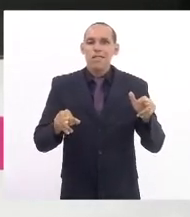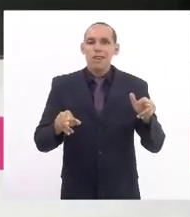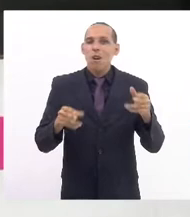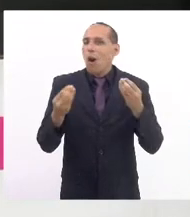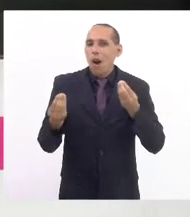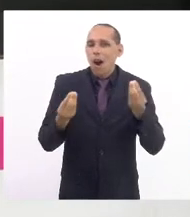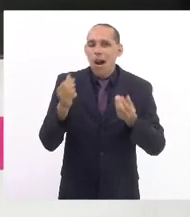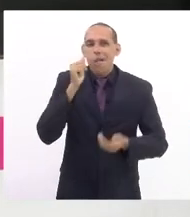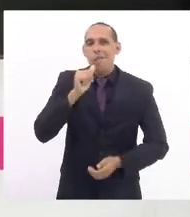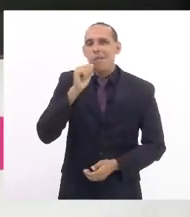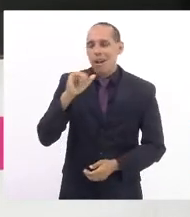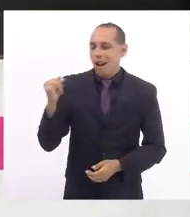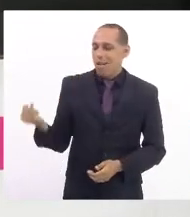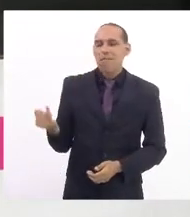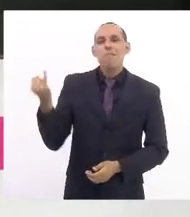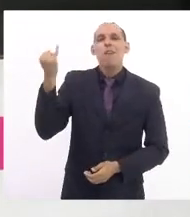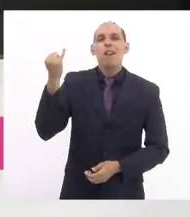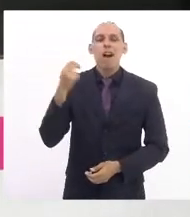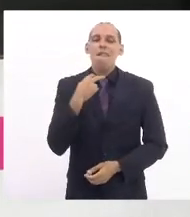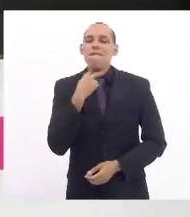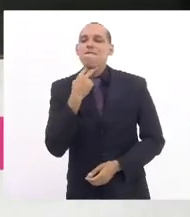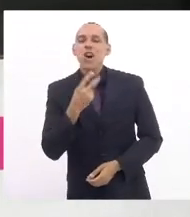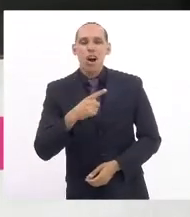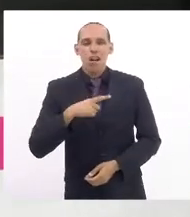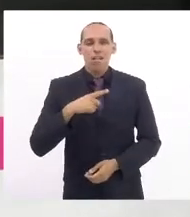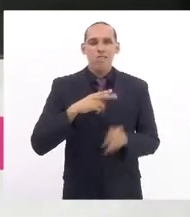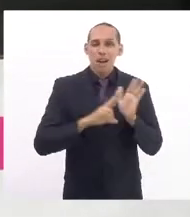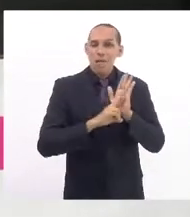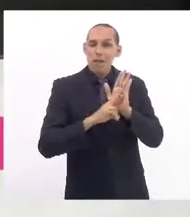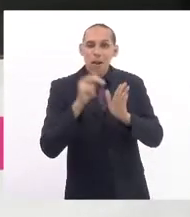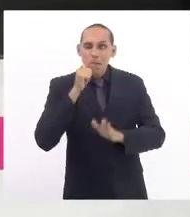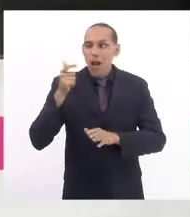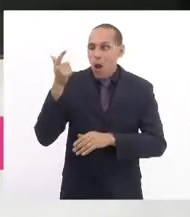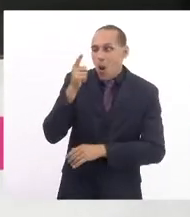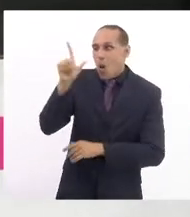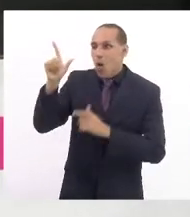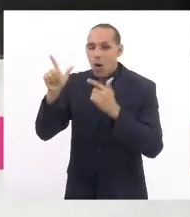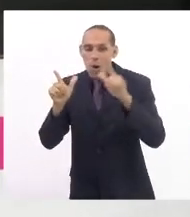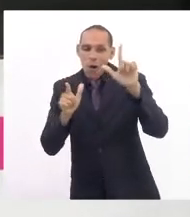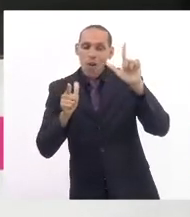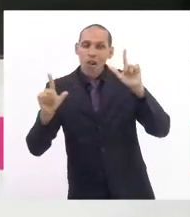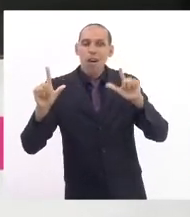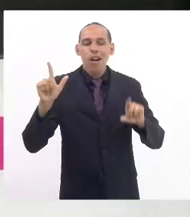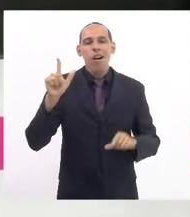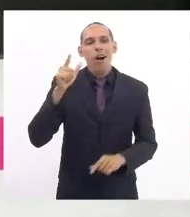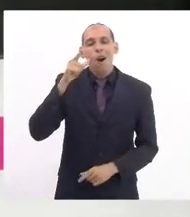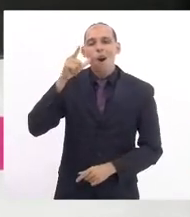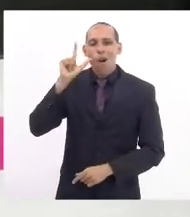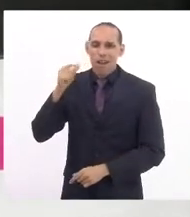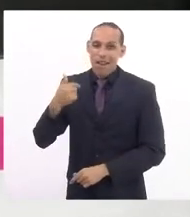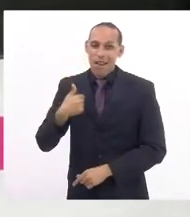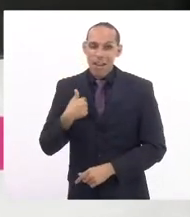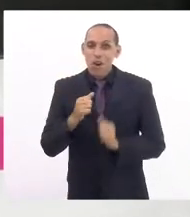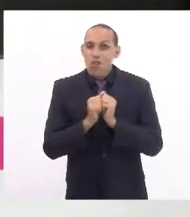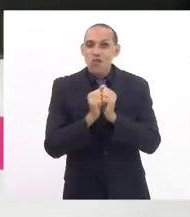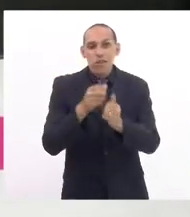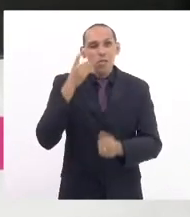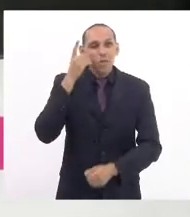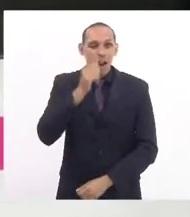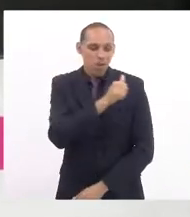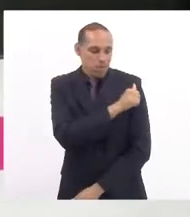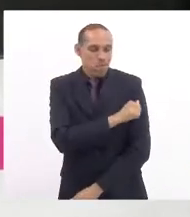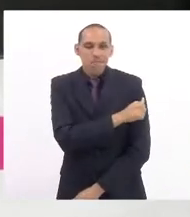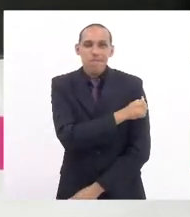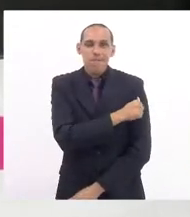com voz, podendo representar outras mulheres. Ontem, eu e a deputada enfermeira Regiane representando